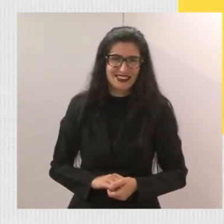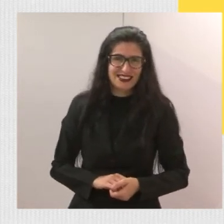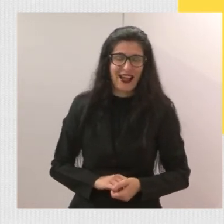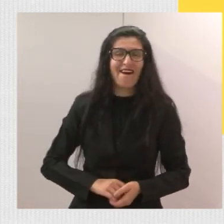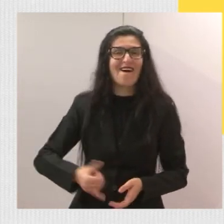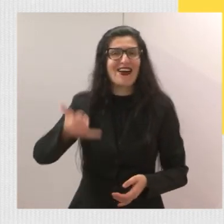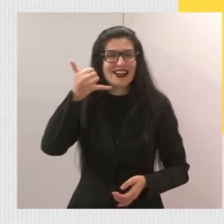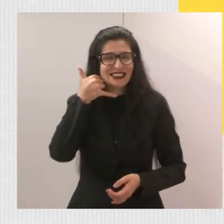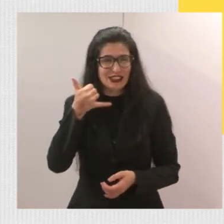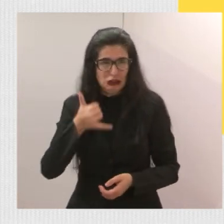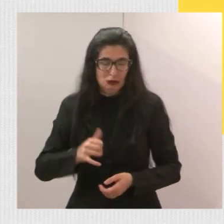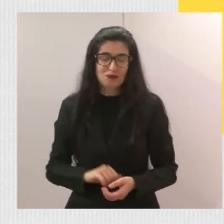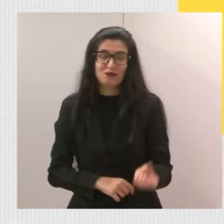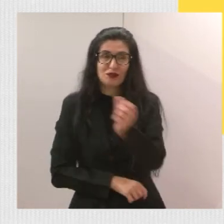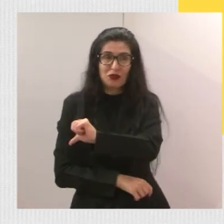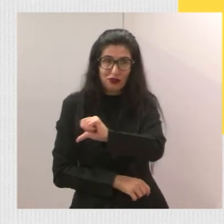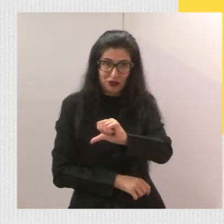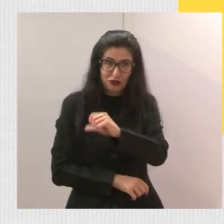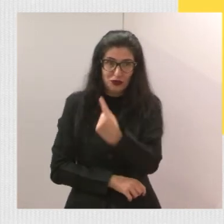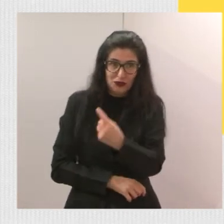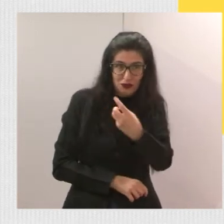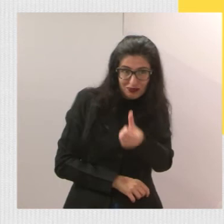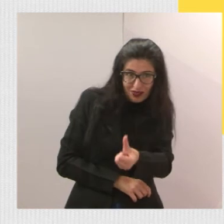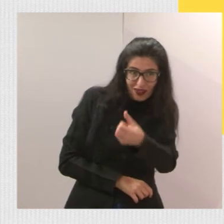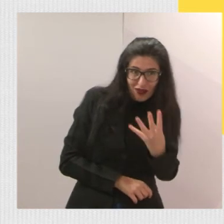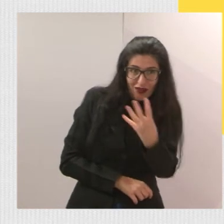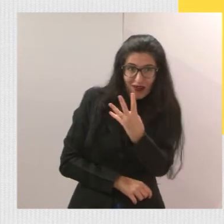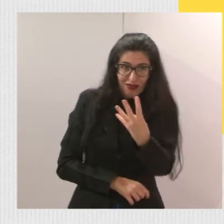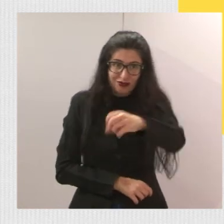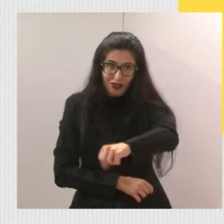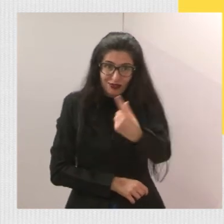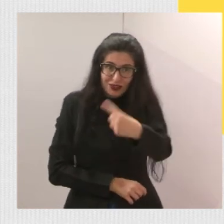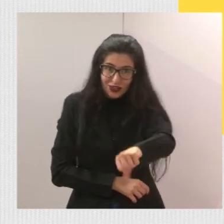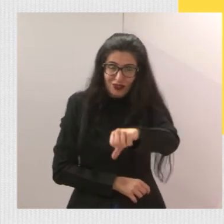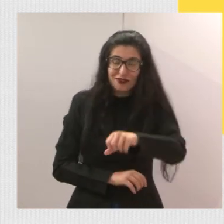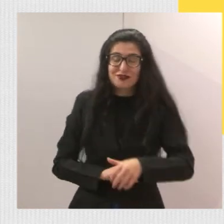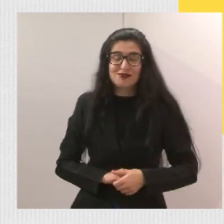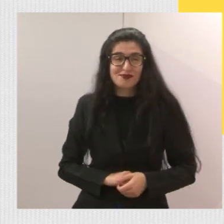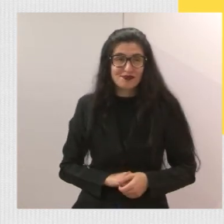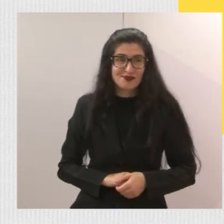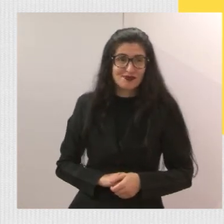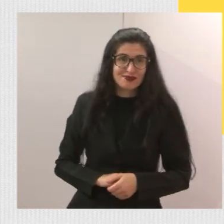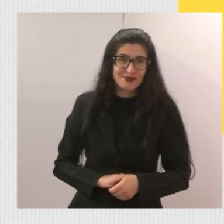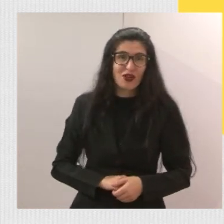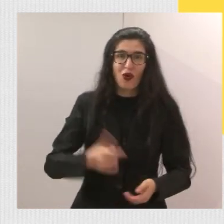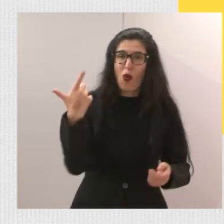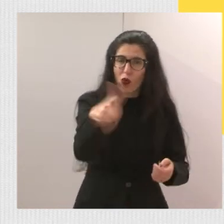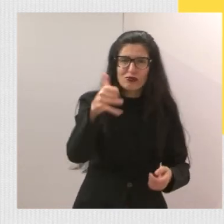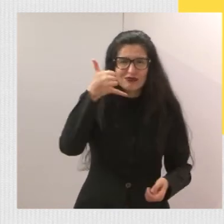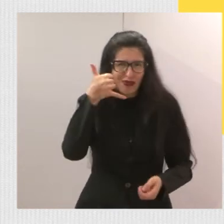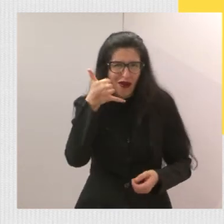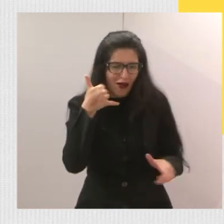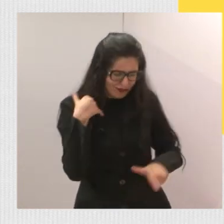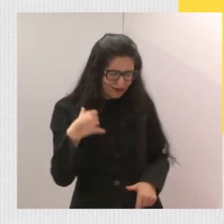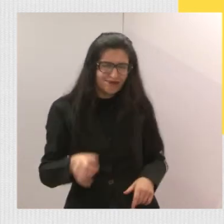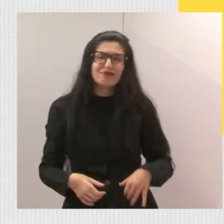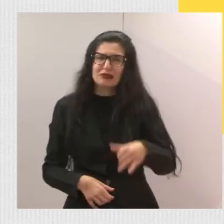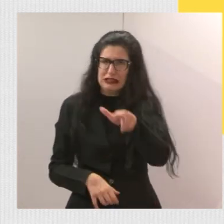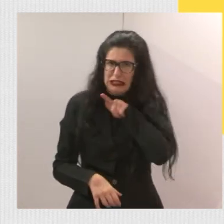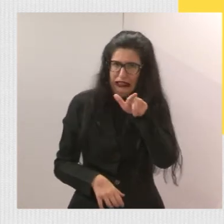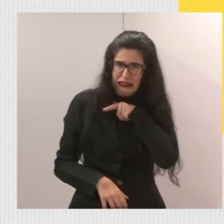Meu telefone é 991-64-4919. E o outro telefone é